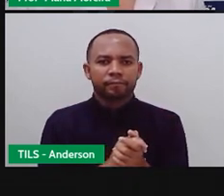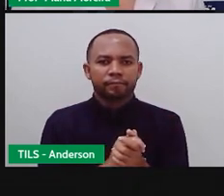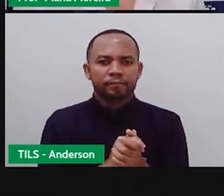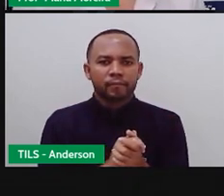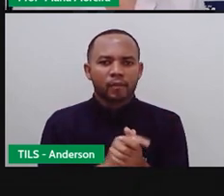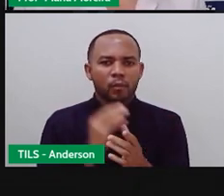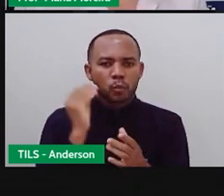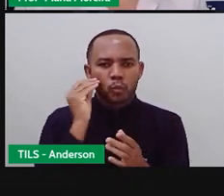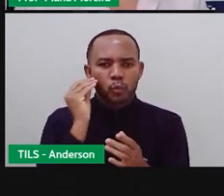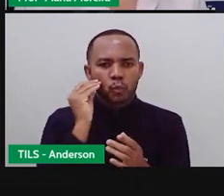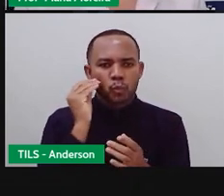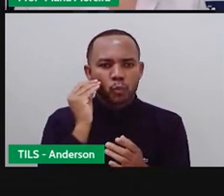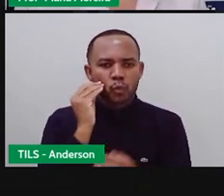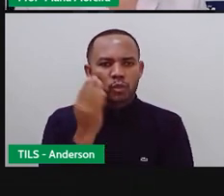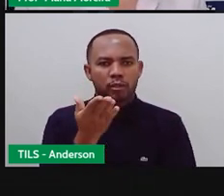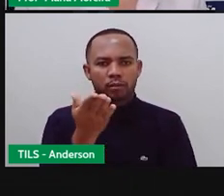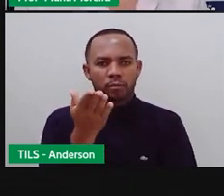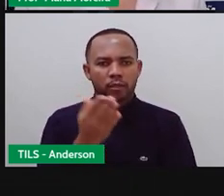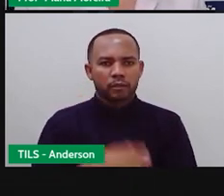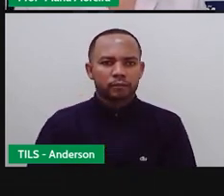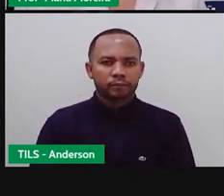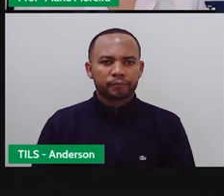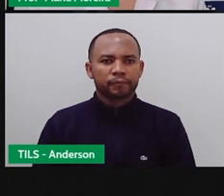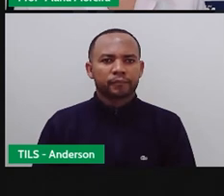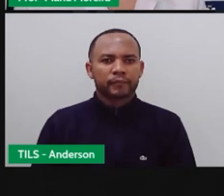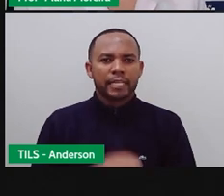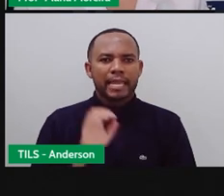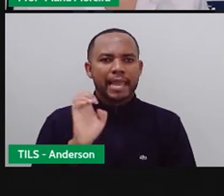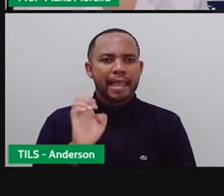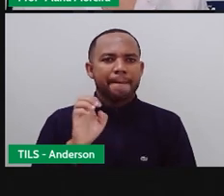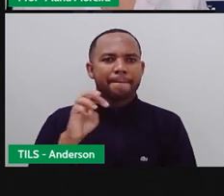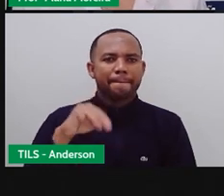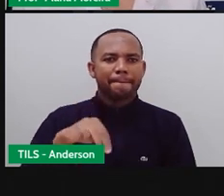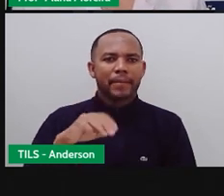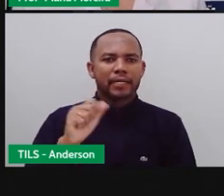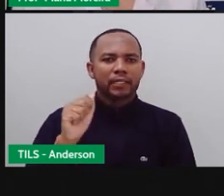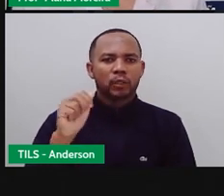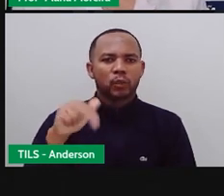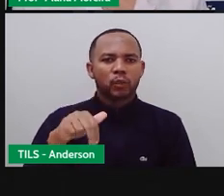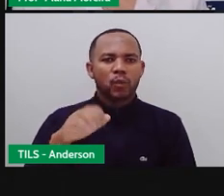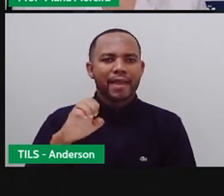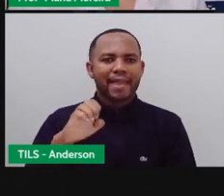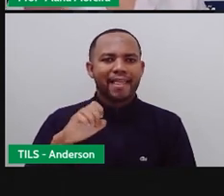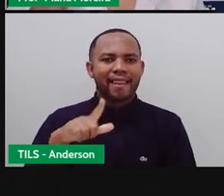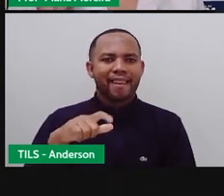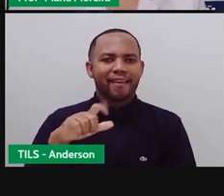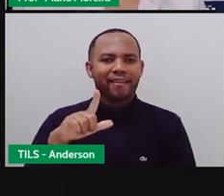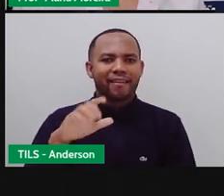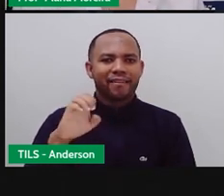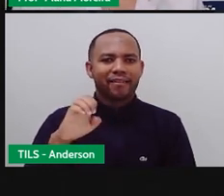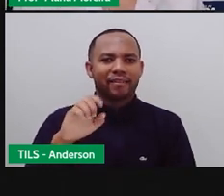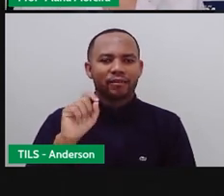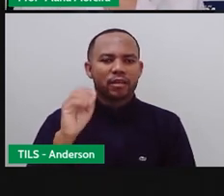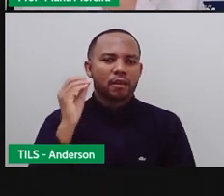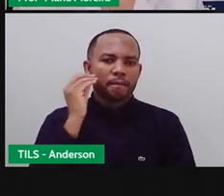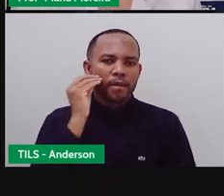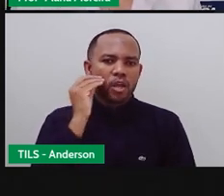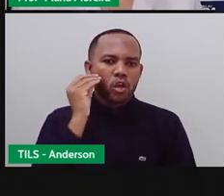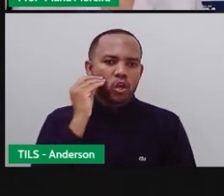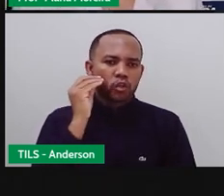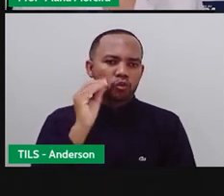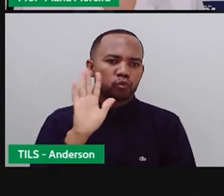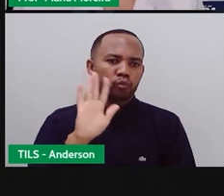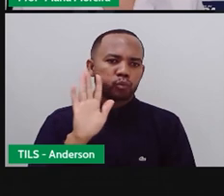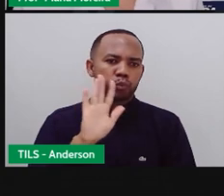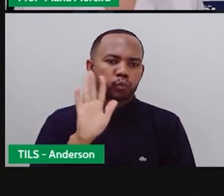A Manu, a bailarina, Emanuele do Nascimento, Escola Olga Noêmia. Um beijo aí para Emanuele e para a